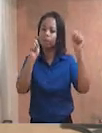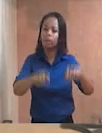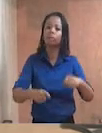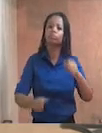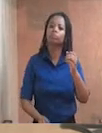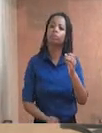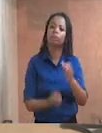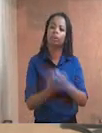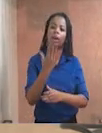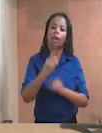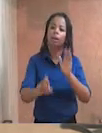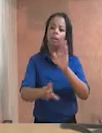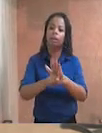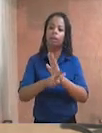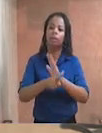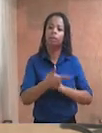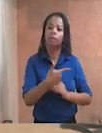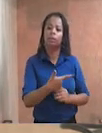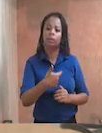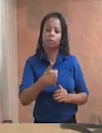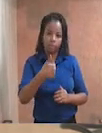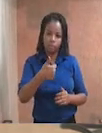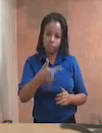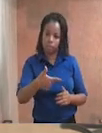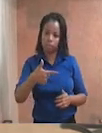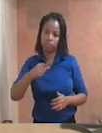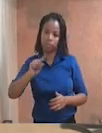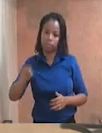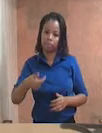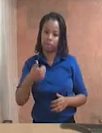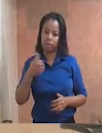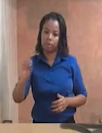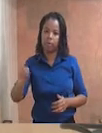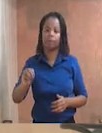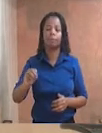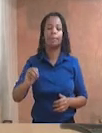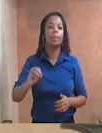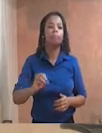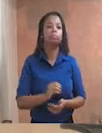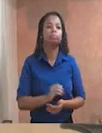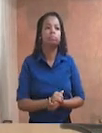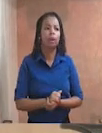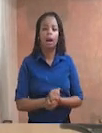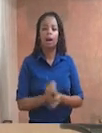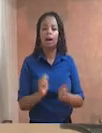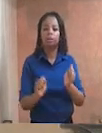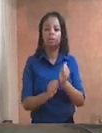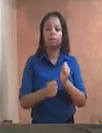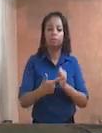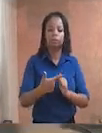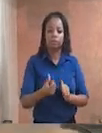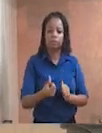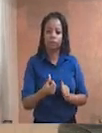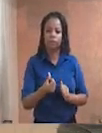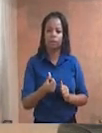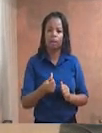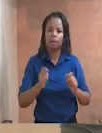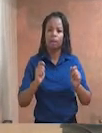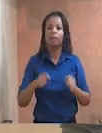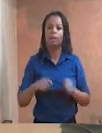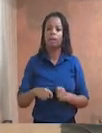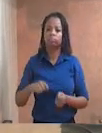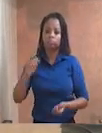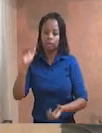nº 12.010 de 2009. Artigo 26. Os filhos avidos fora do casamento poderão ser